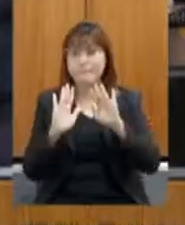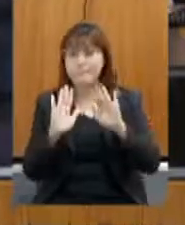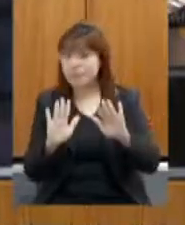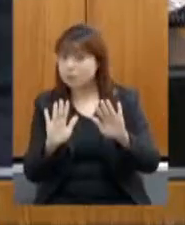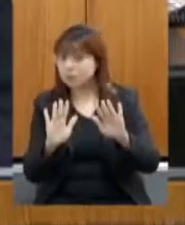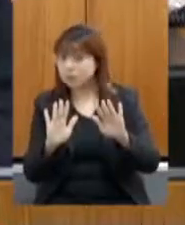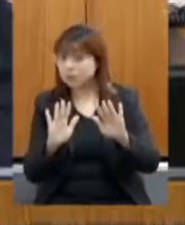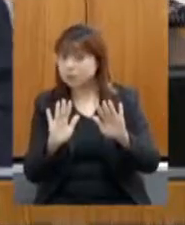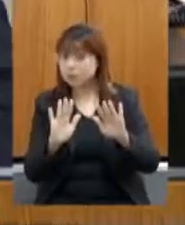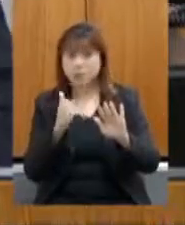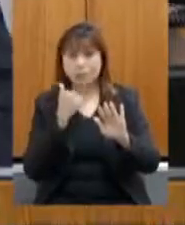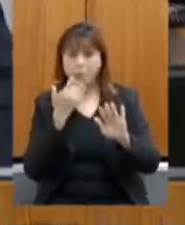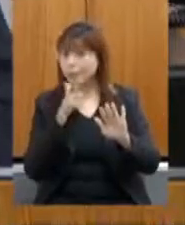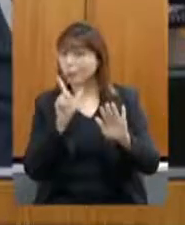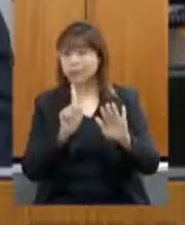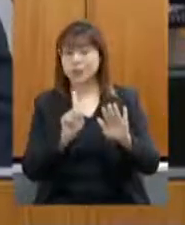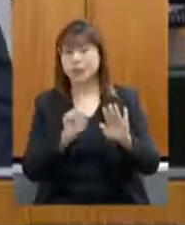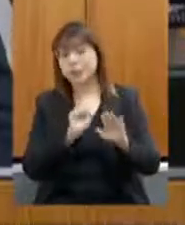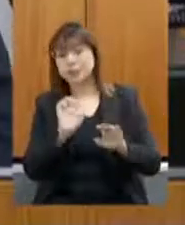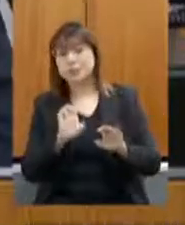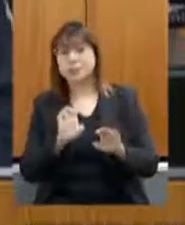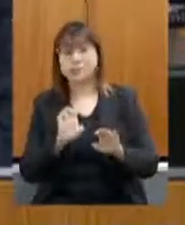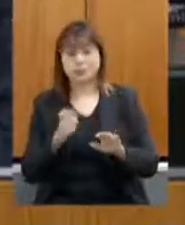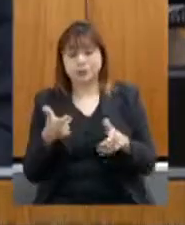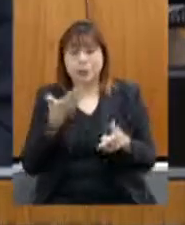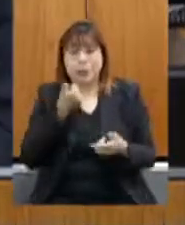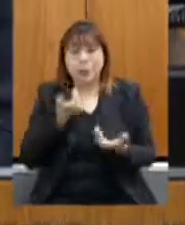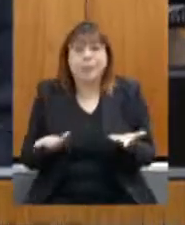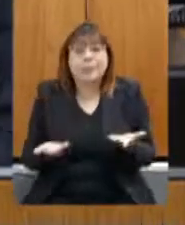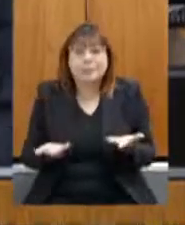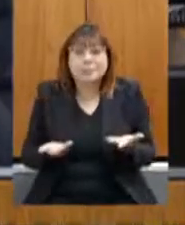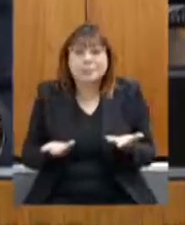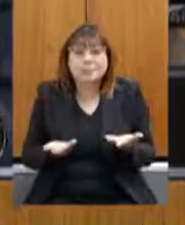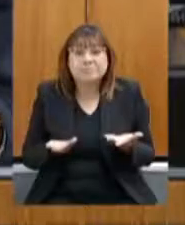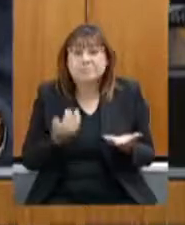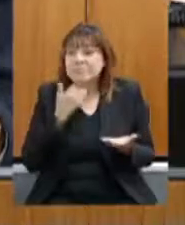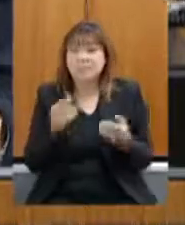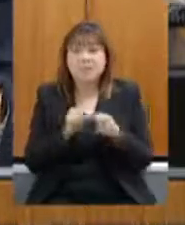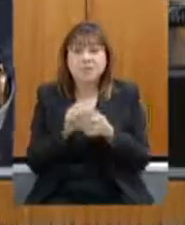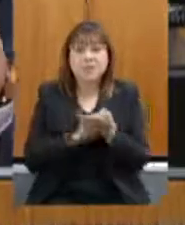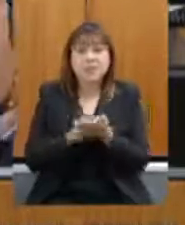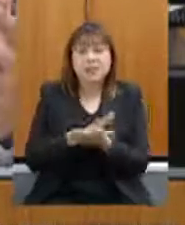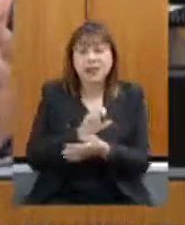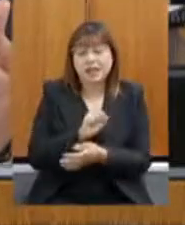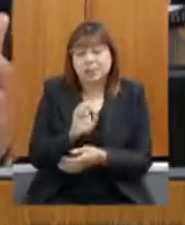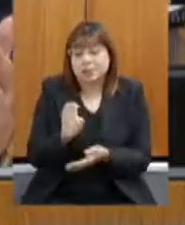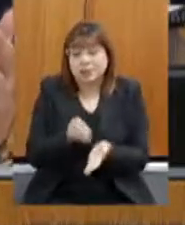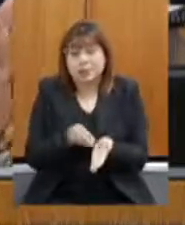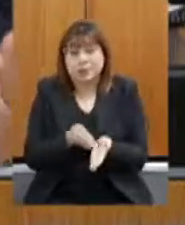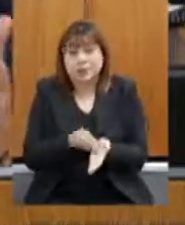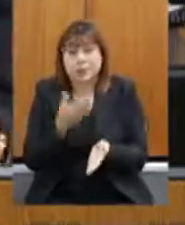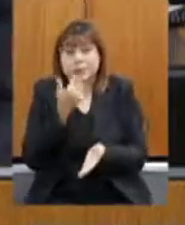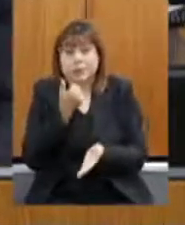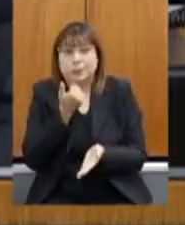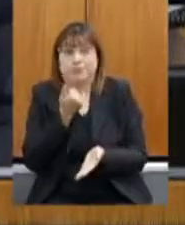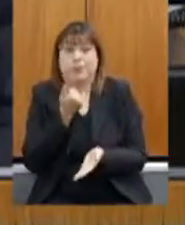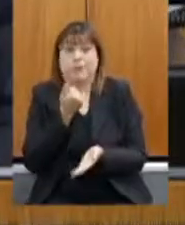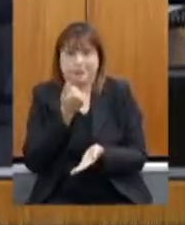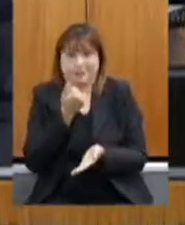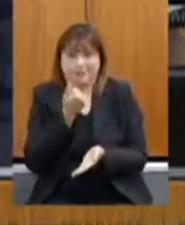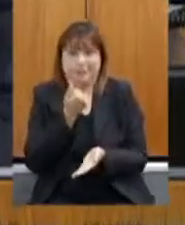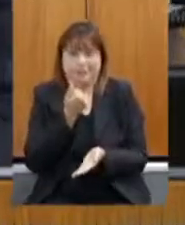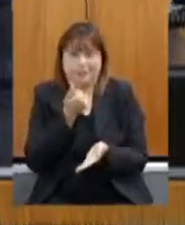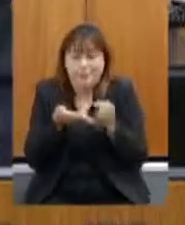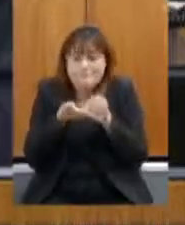fará nada se não estiver alimentado ninguém fará nada se não tiver no suporte na